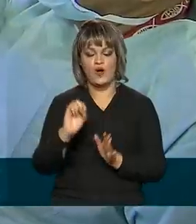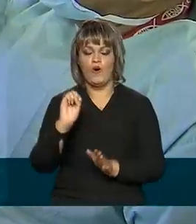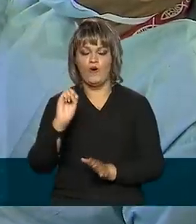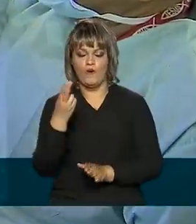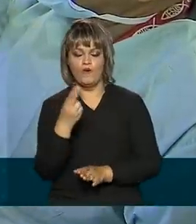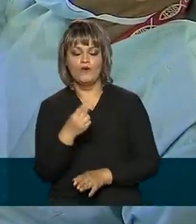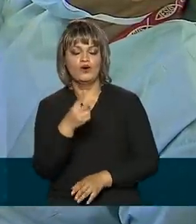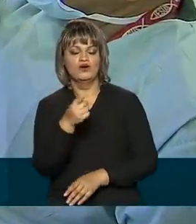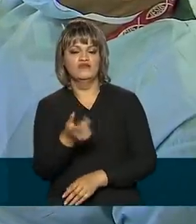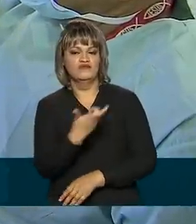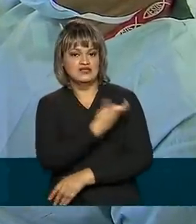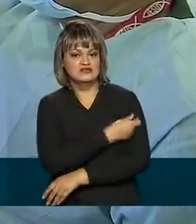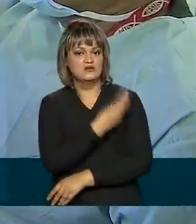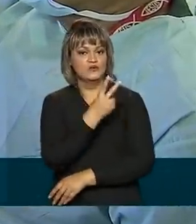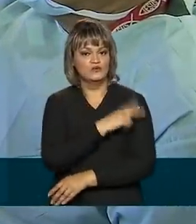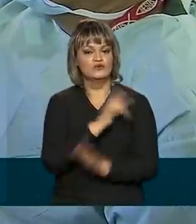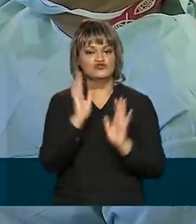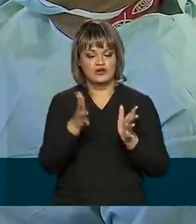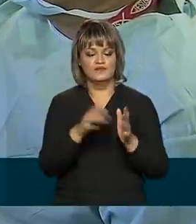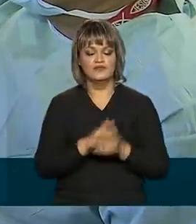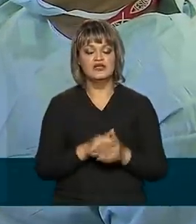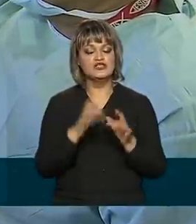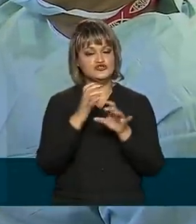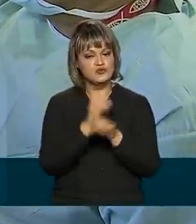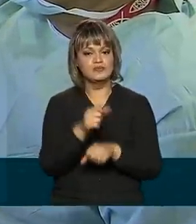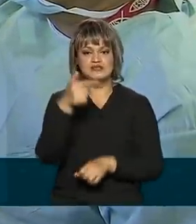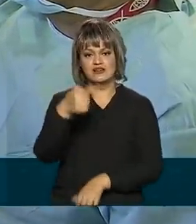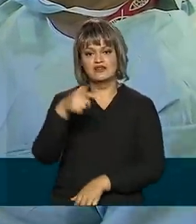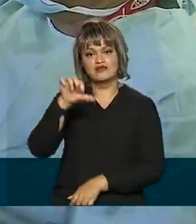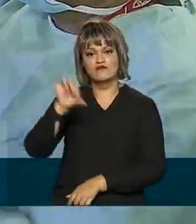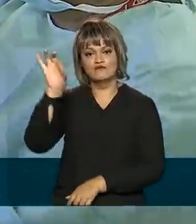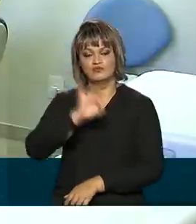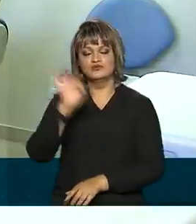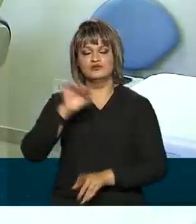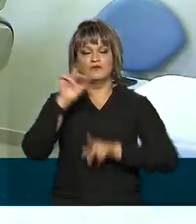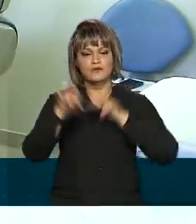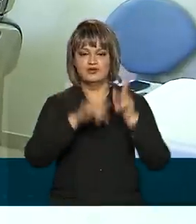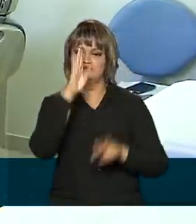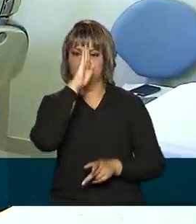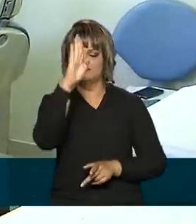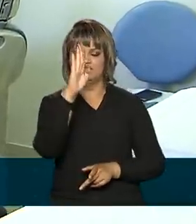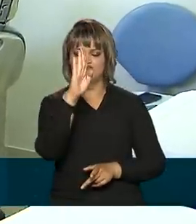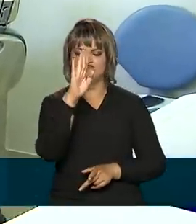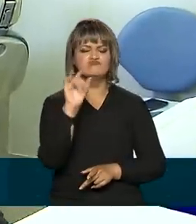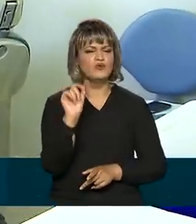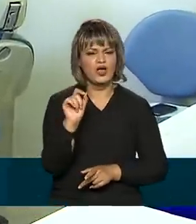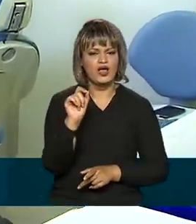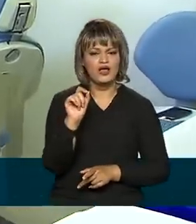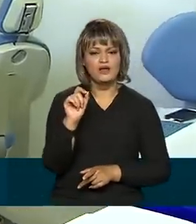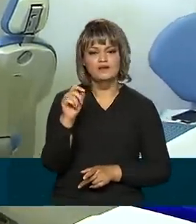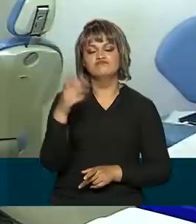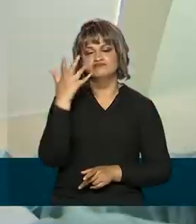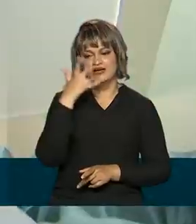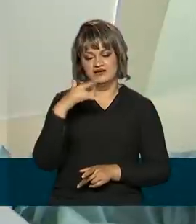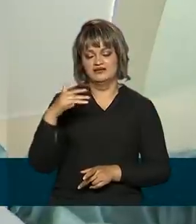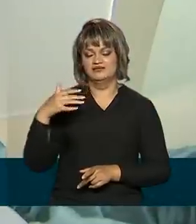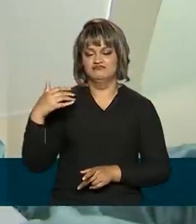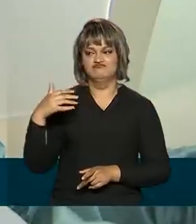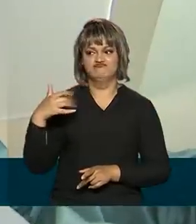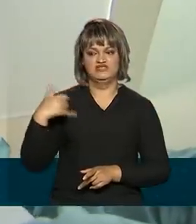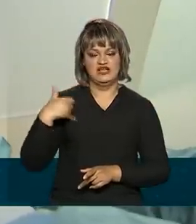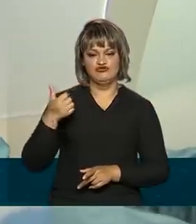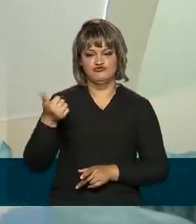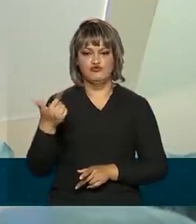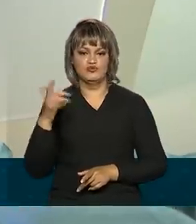dose dos demais imunizantes, o que corresponde a 79% do público-alvo, ou seja, brasileiros com 12 anos ou mais.